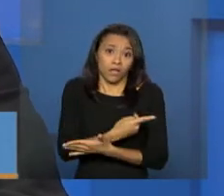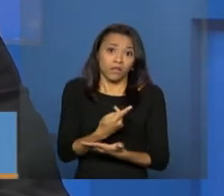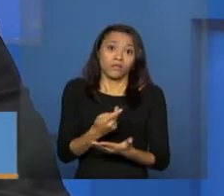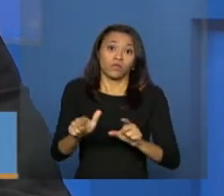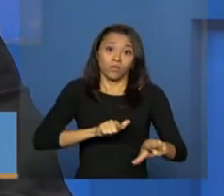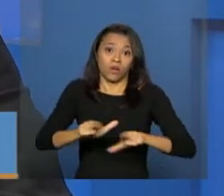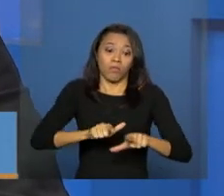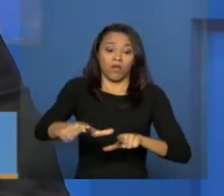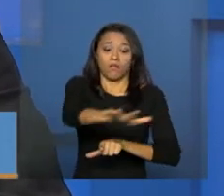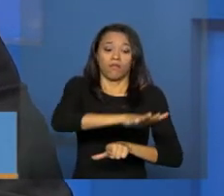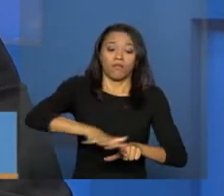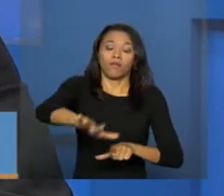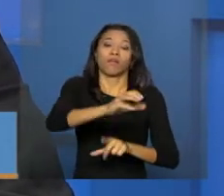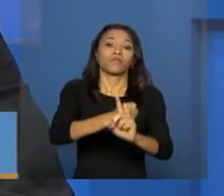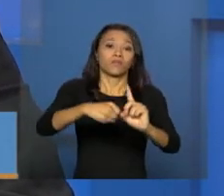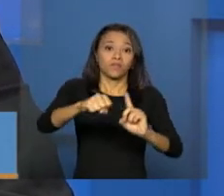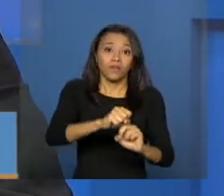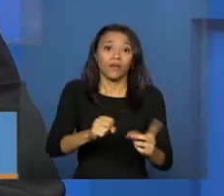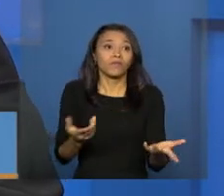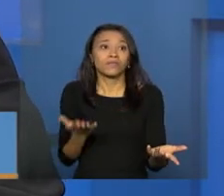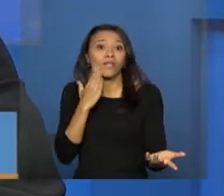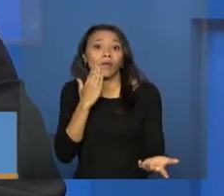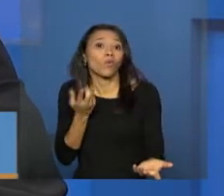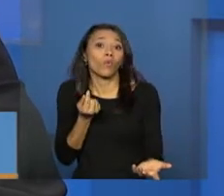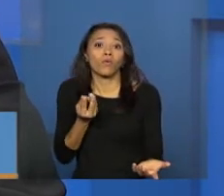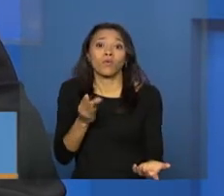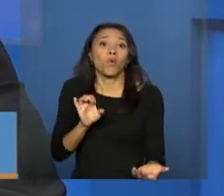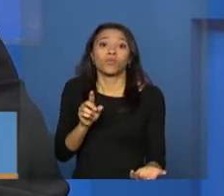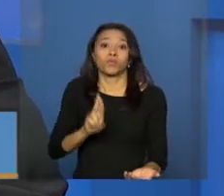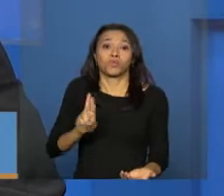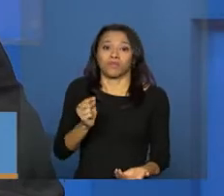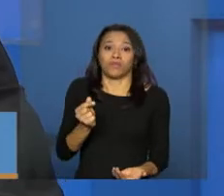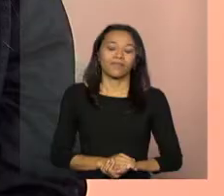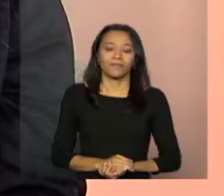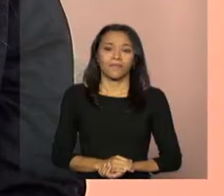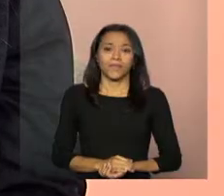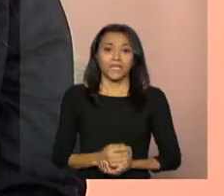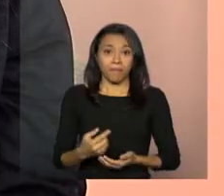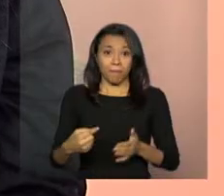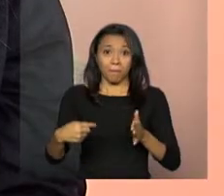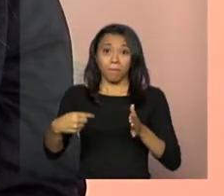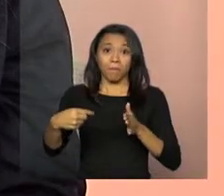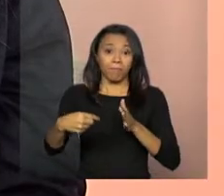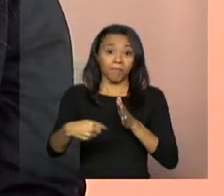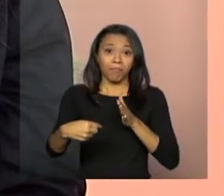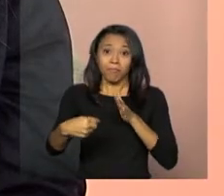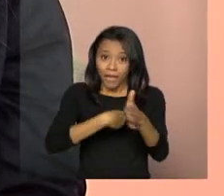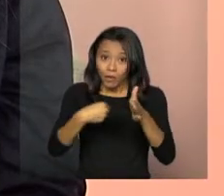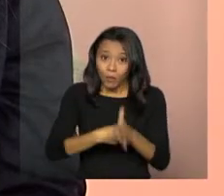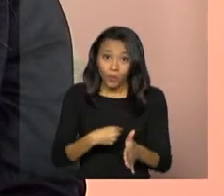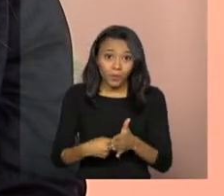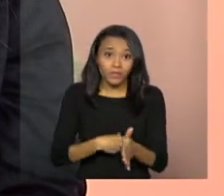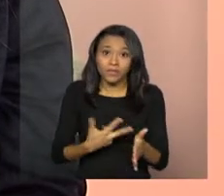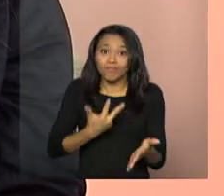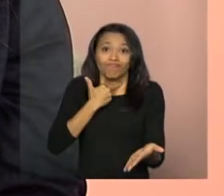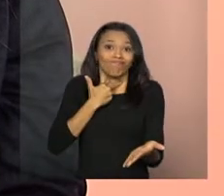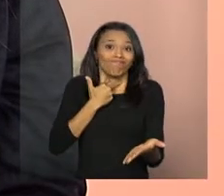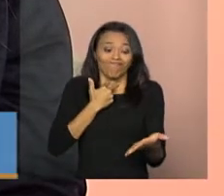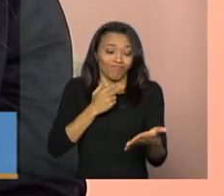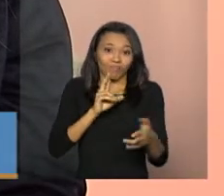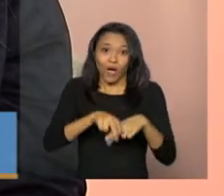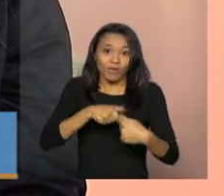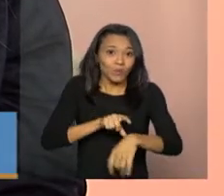à execução de recursos, nós estamos abertos para retirá-las. E as perguntas que ficaram pendentes podem ser respondidas pelo